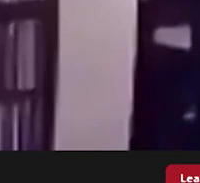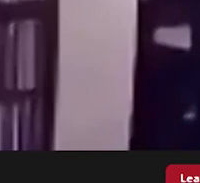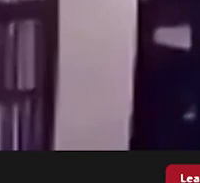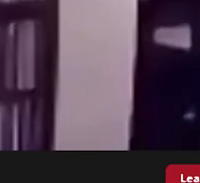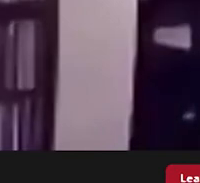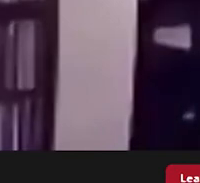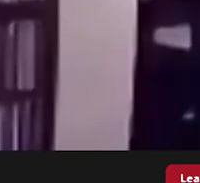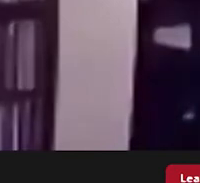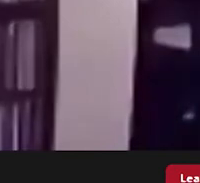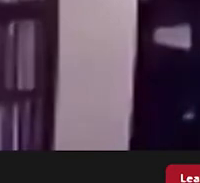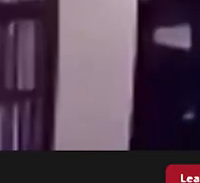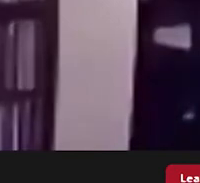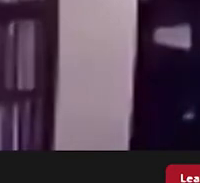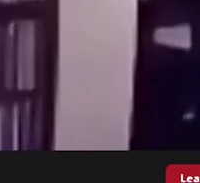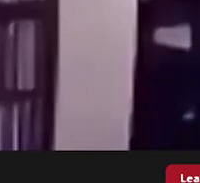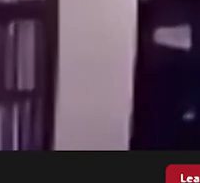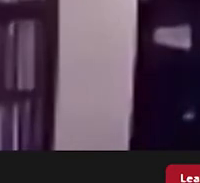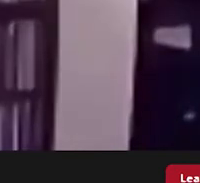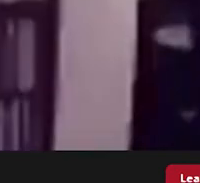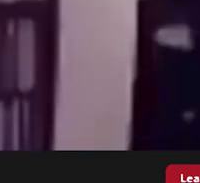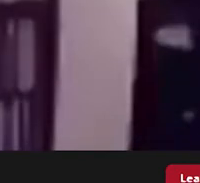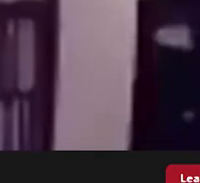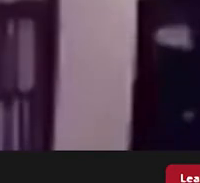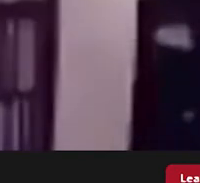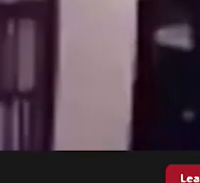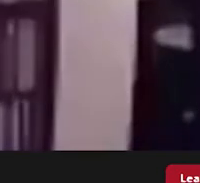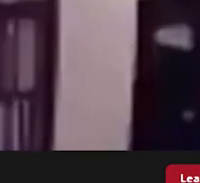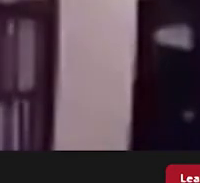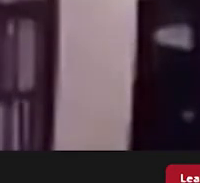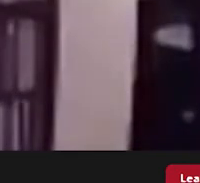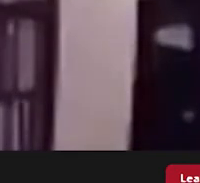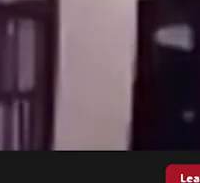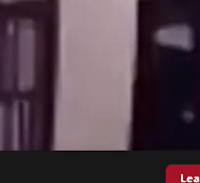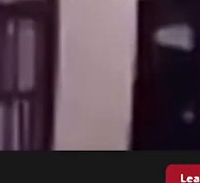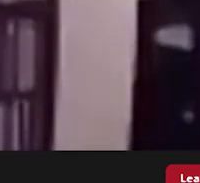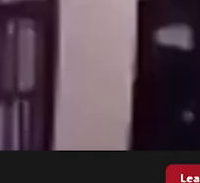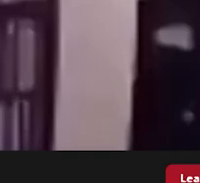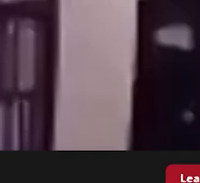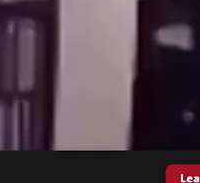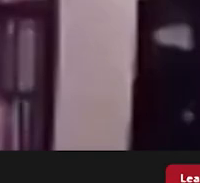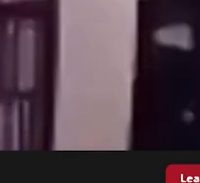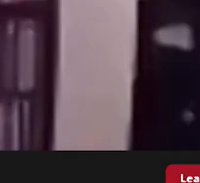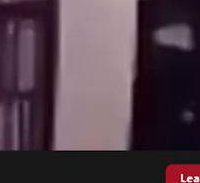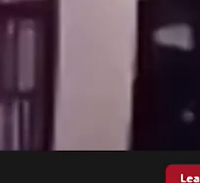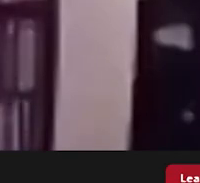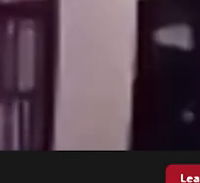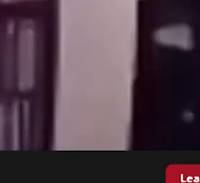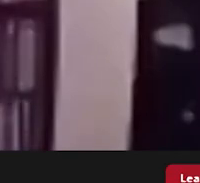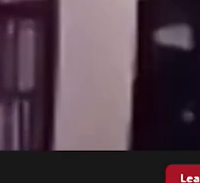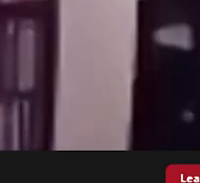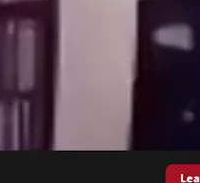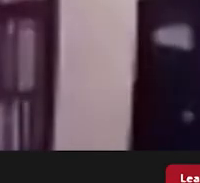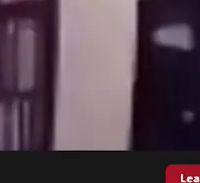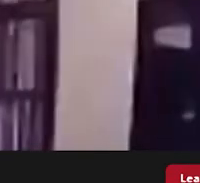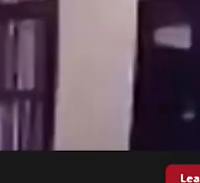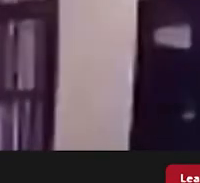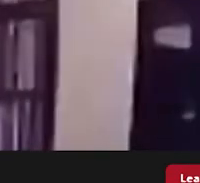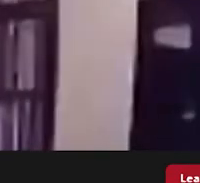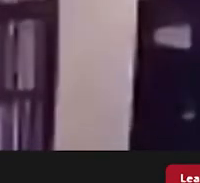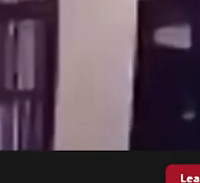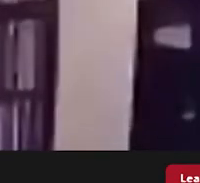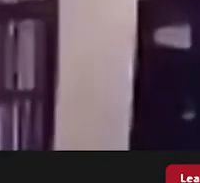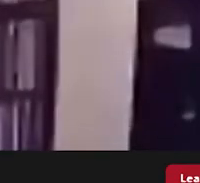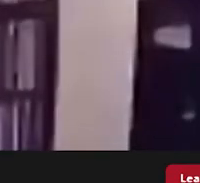independe inclusive da nossa vontade nós vamos fazer um desdobramento é claro vamos ter reuniões